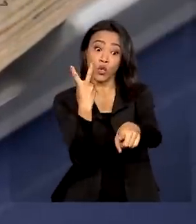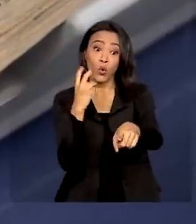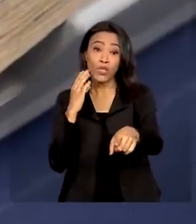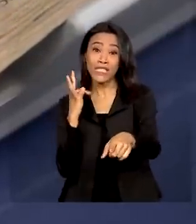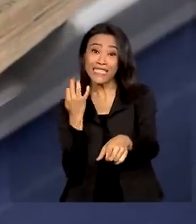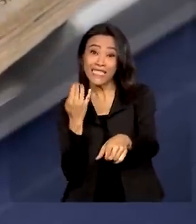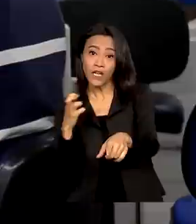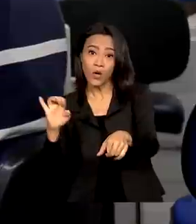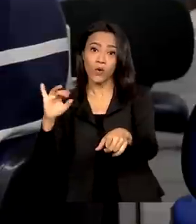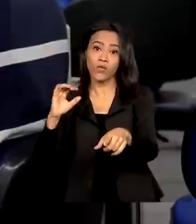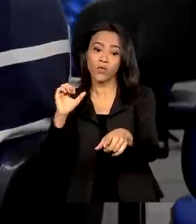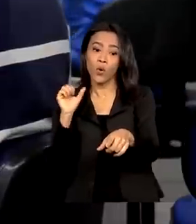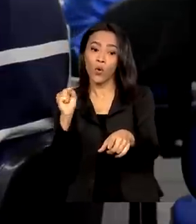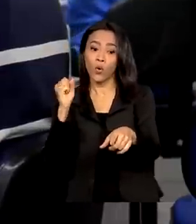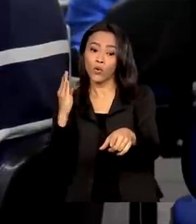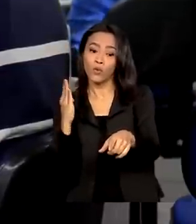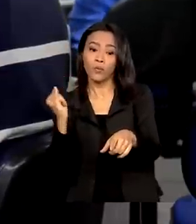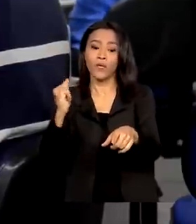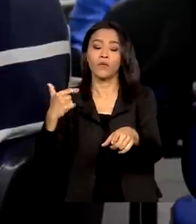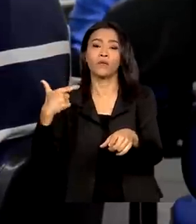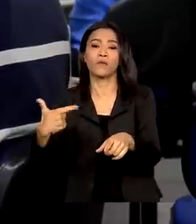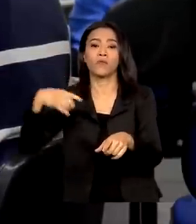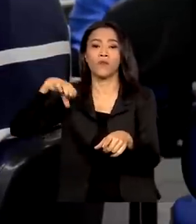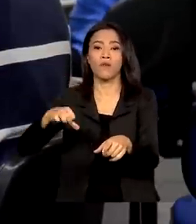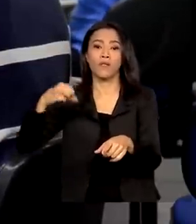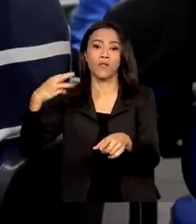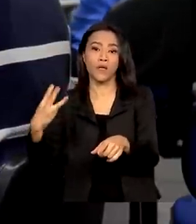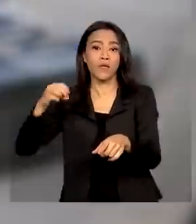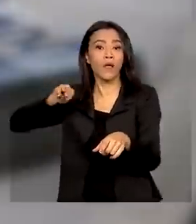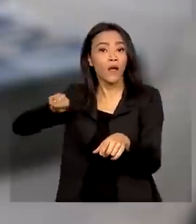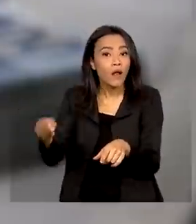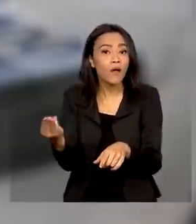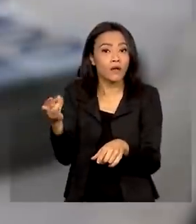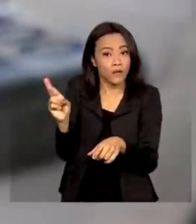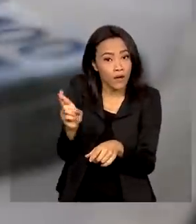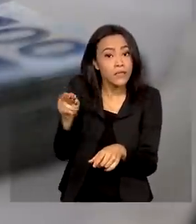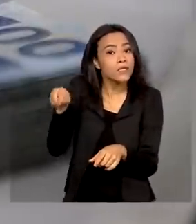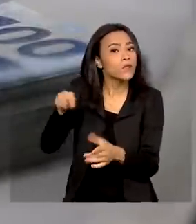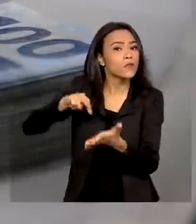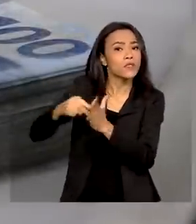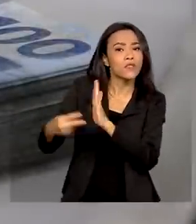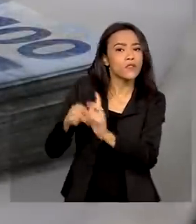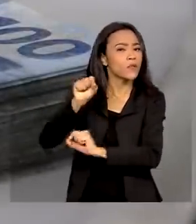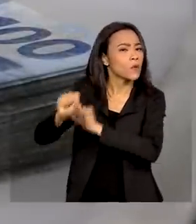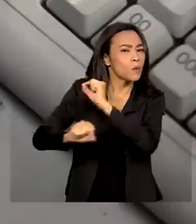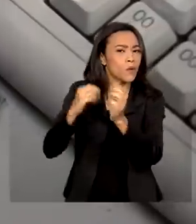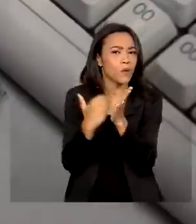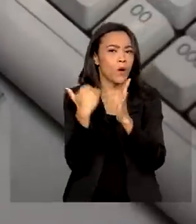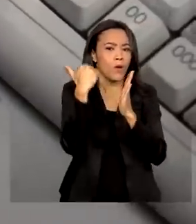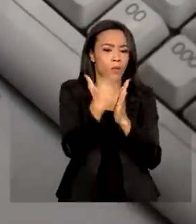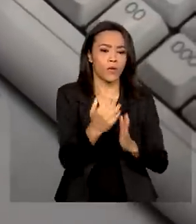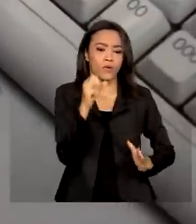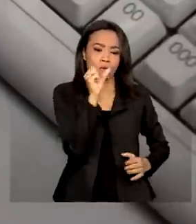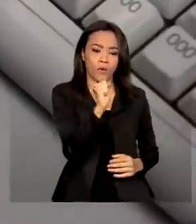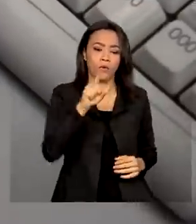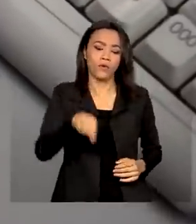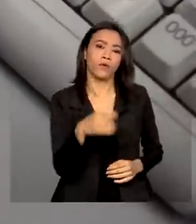e 293 milhões de reais, representando uma alta de 8